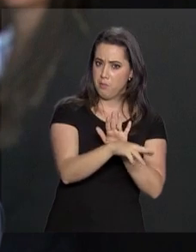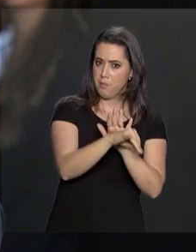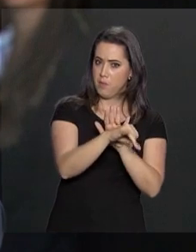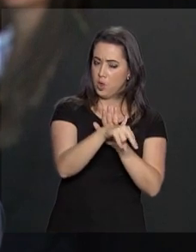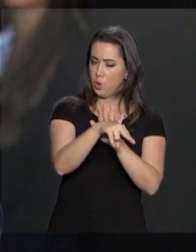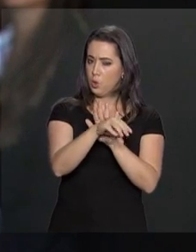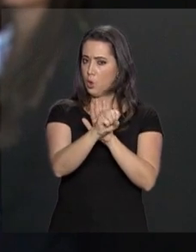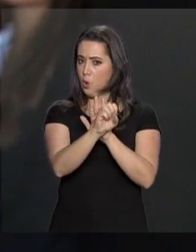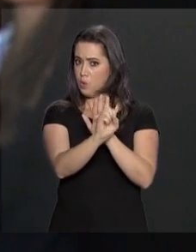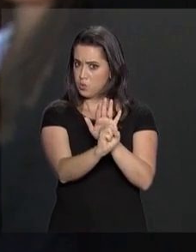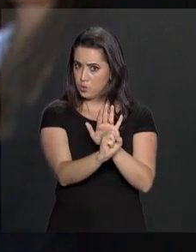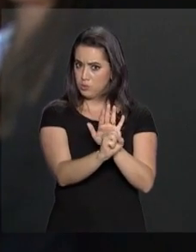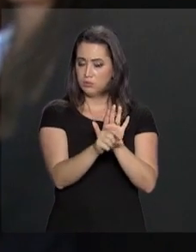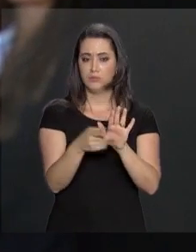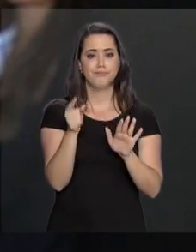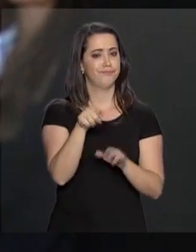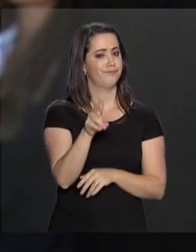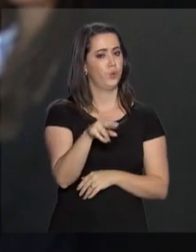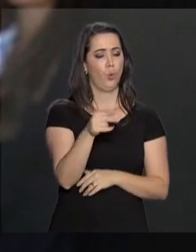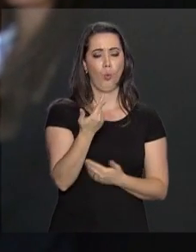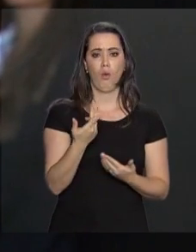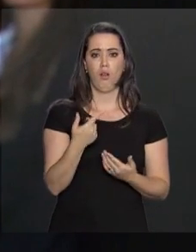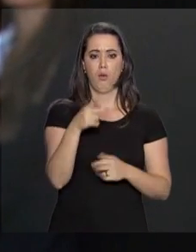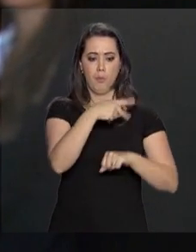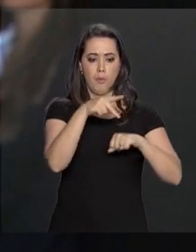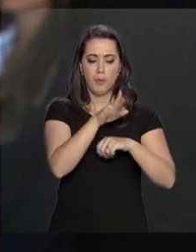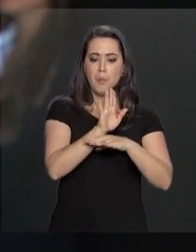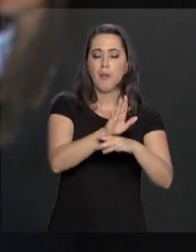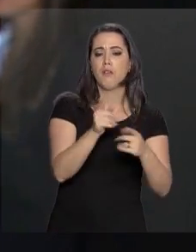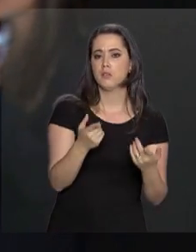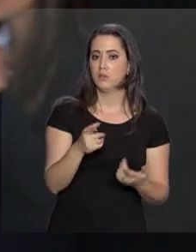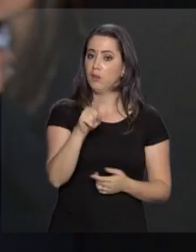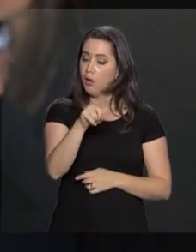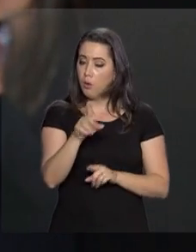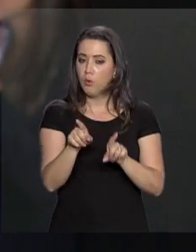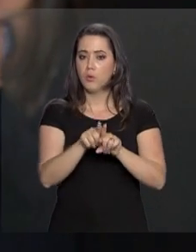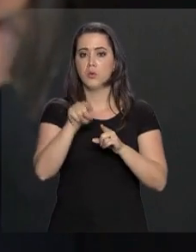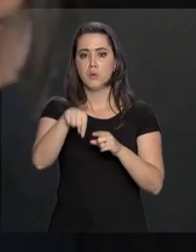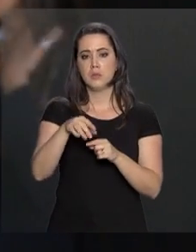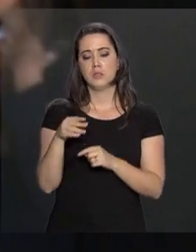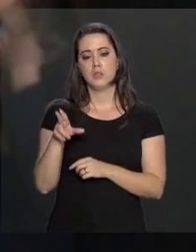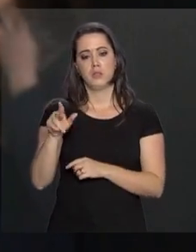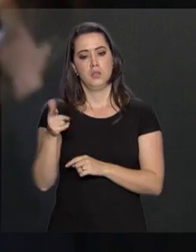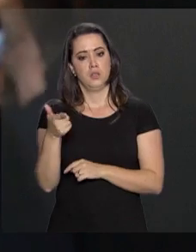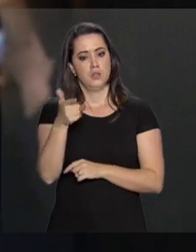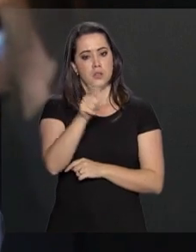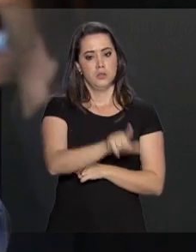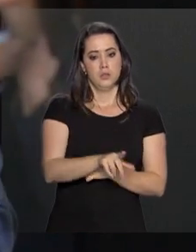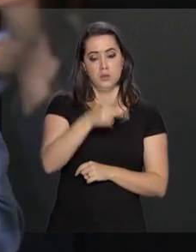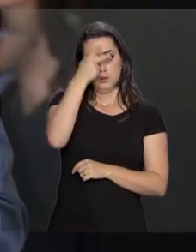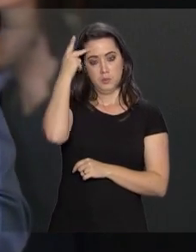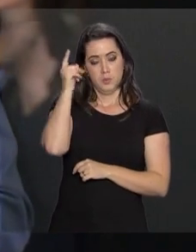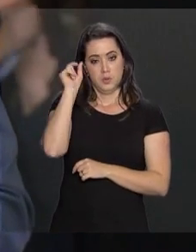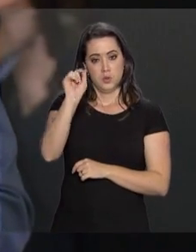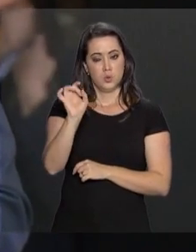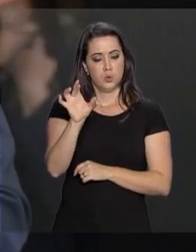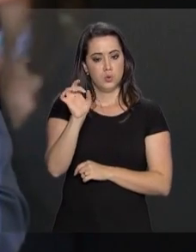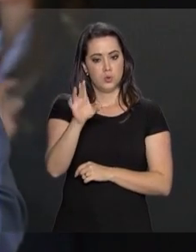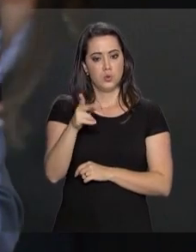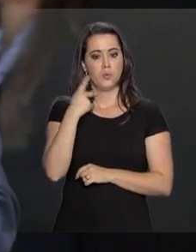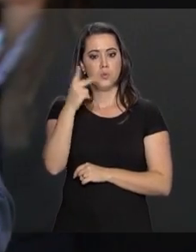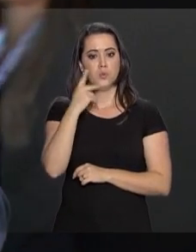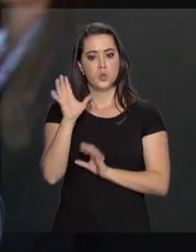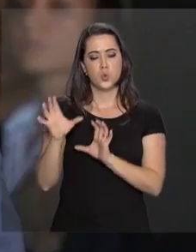e jamais novamente negará cooperação a quem solicitar por motivos exclusivamente